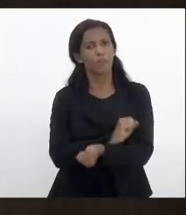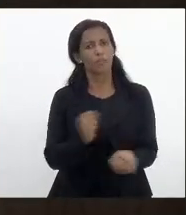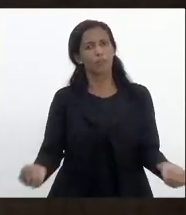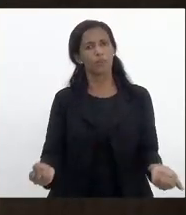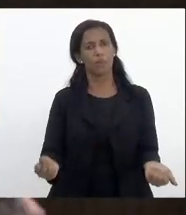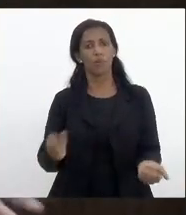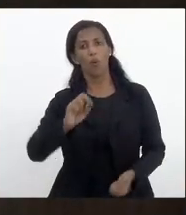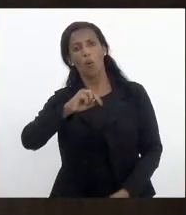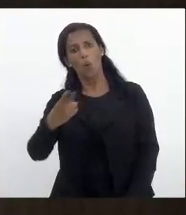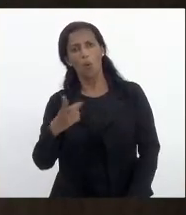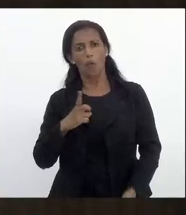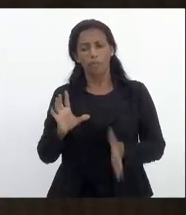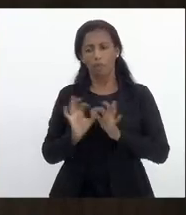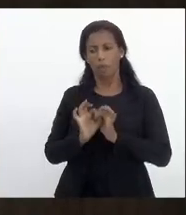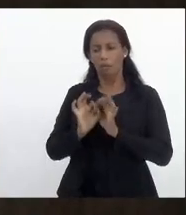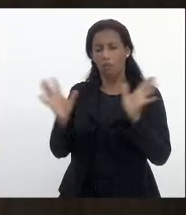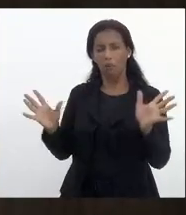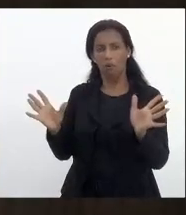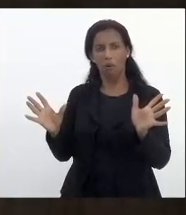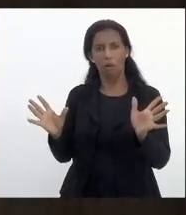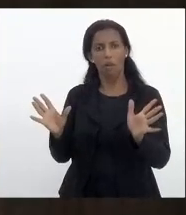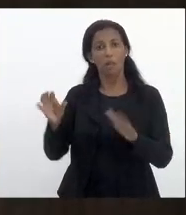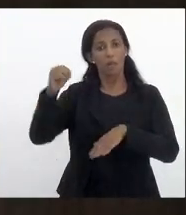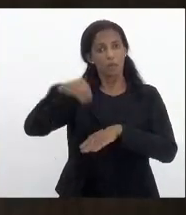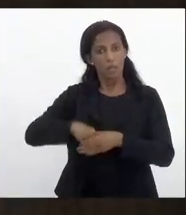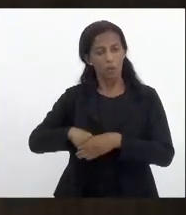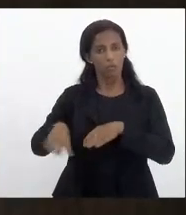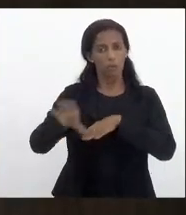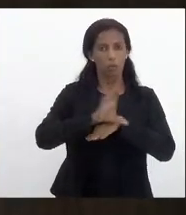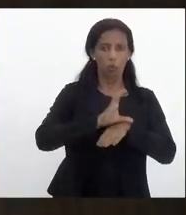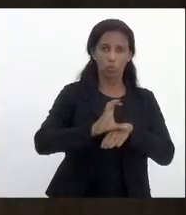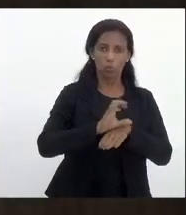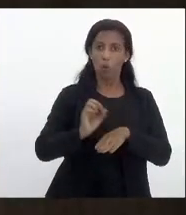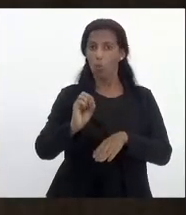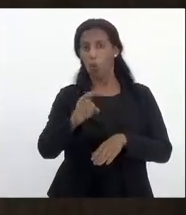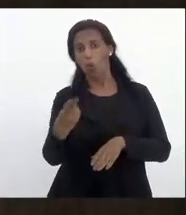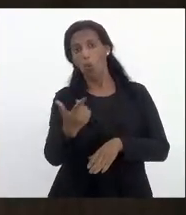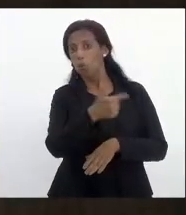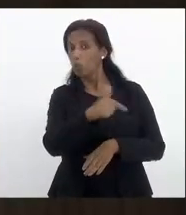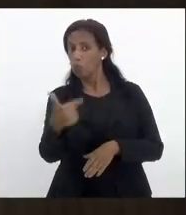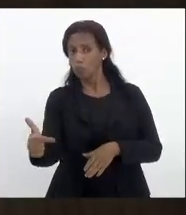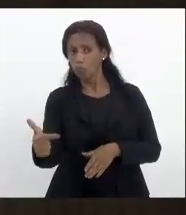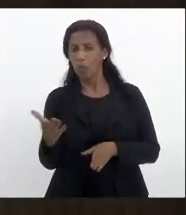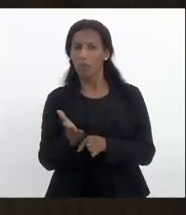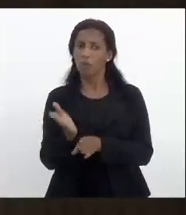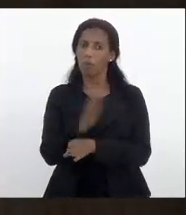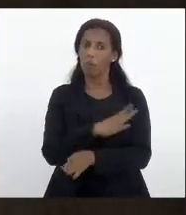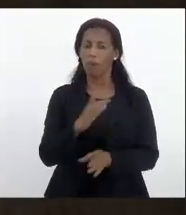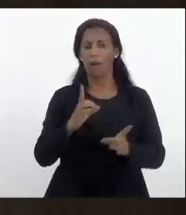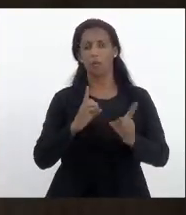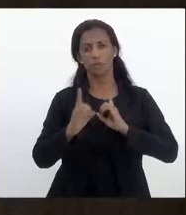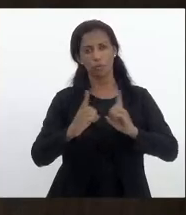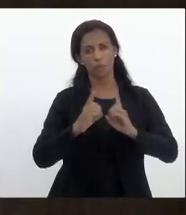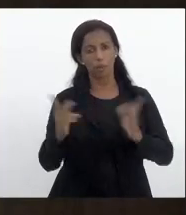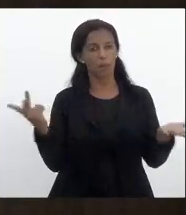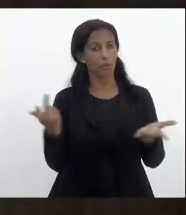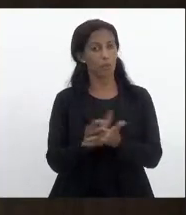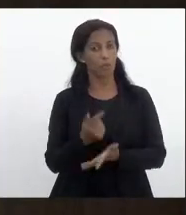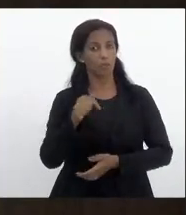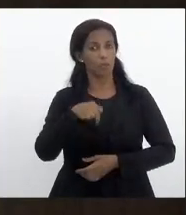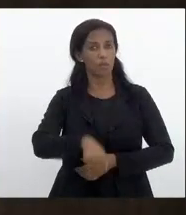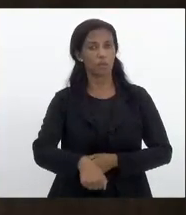ou a gente tem autonomia universitária nos termos da constituição ou a gente não tem aliás foi parte do debate que fizemos hoje aqui na sessão de